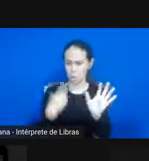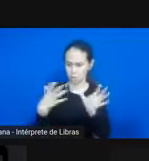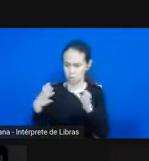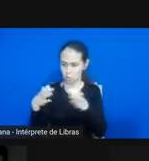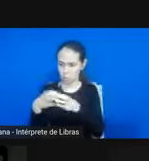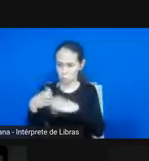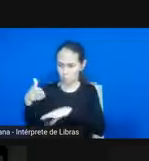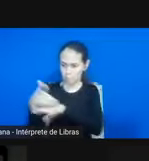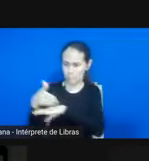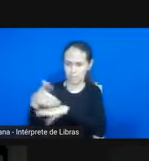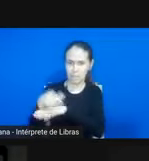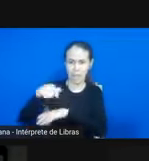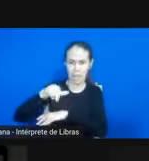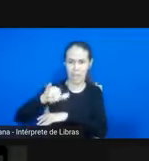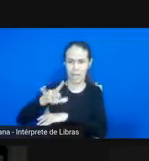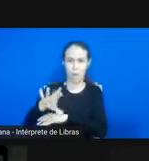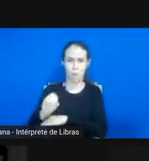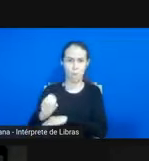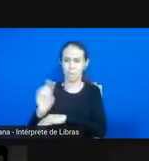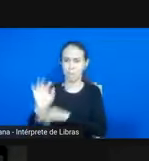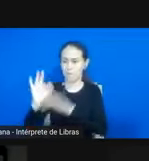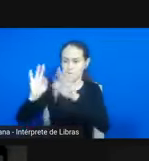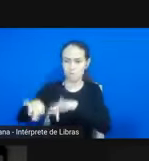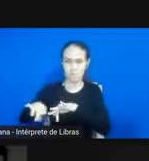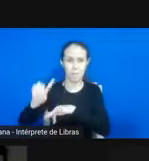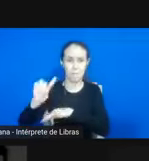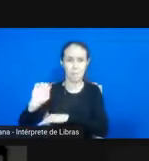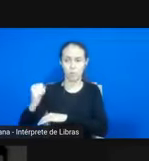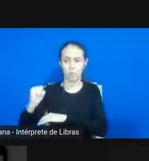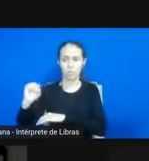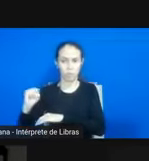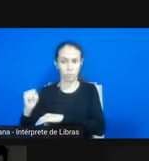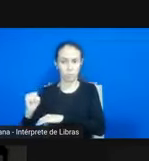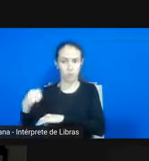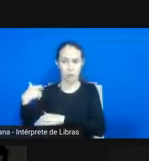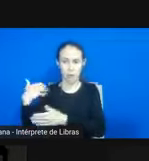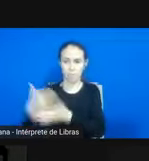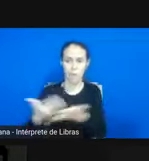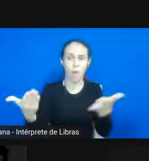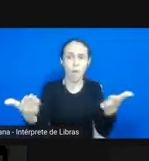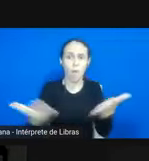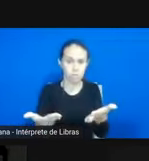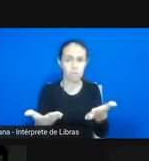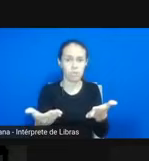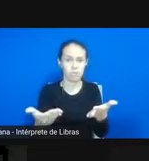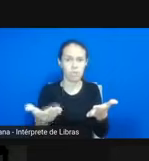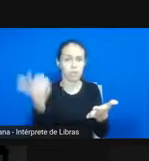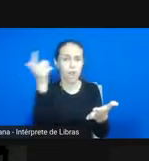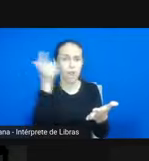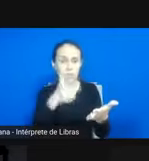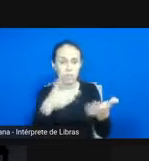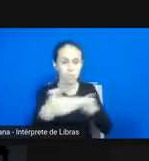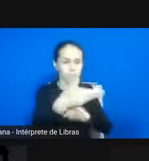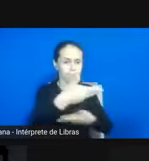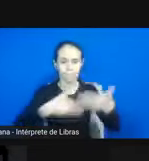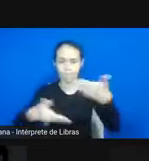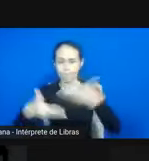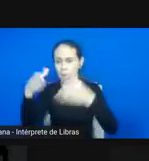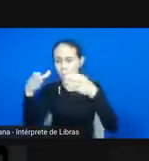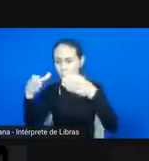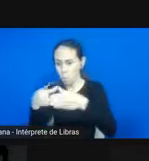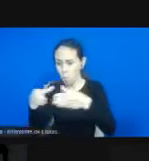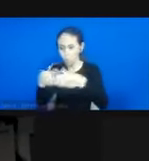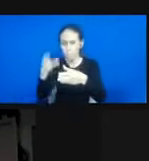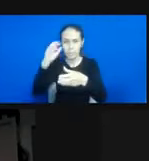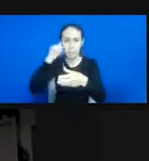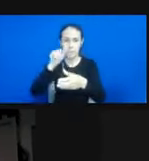1888. Ele segue até hoje a possibilidade de socializar em clubes negros. Eu sou uma mulher